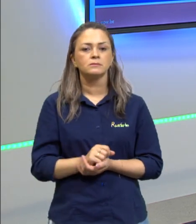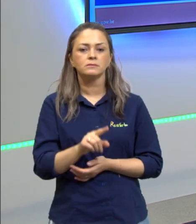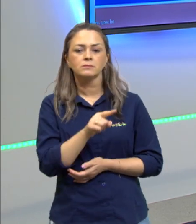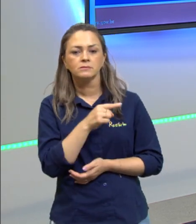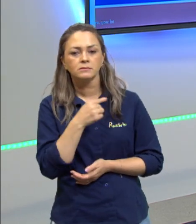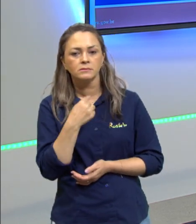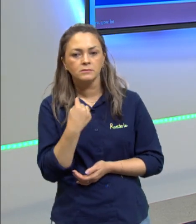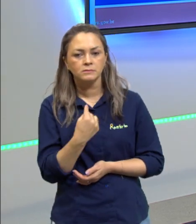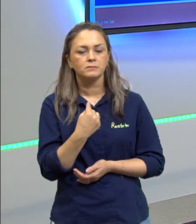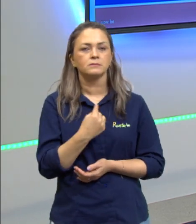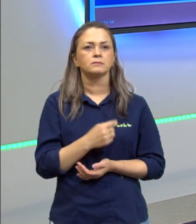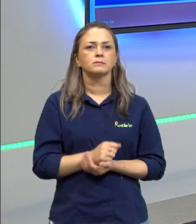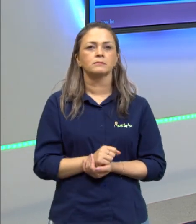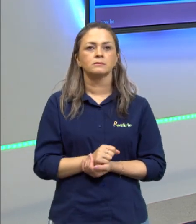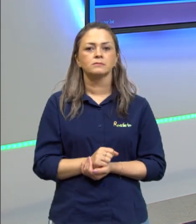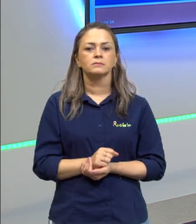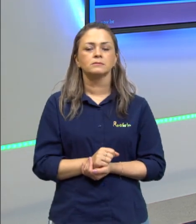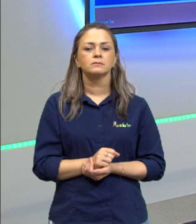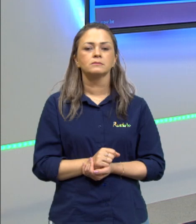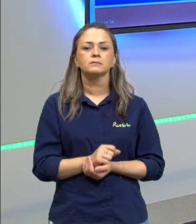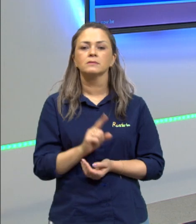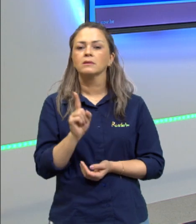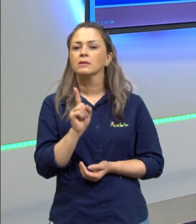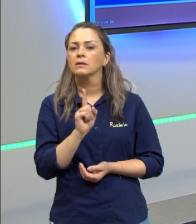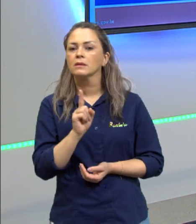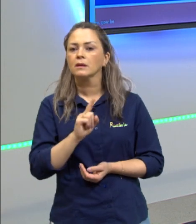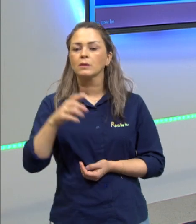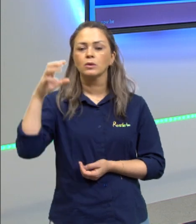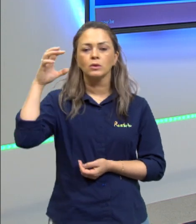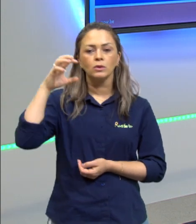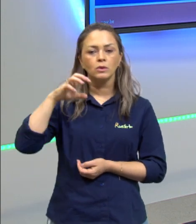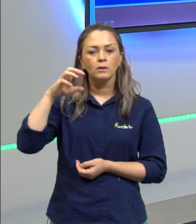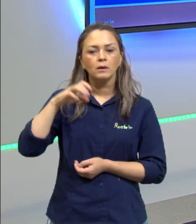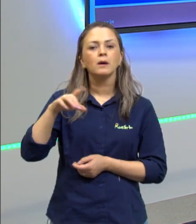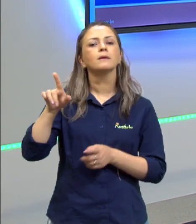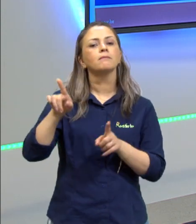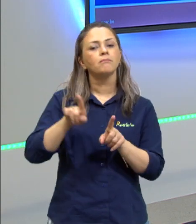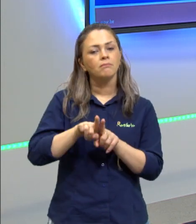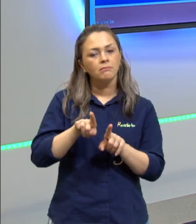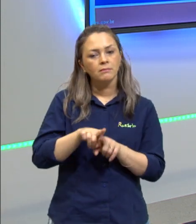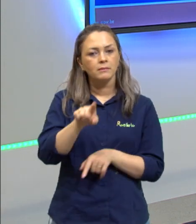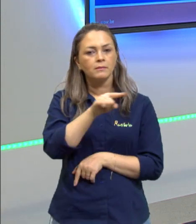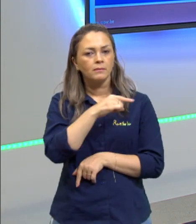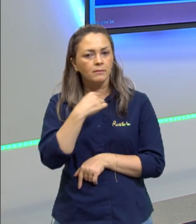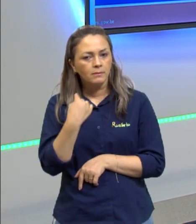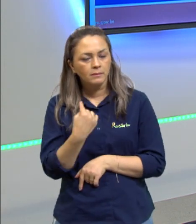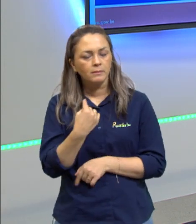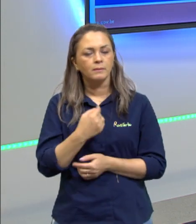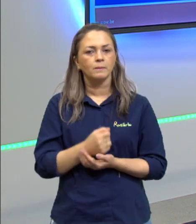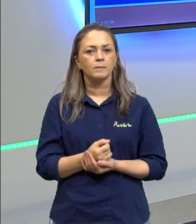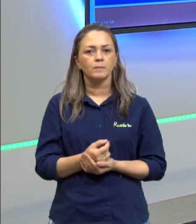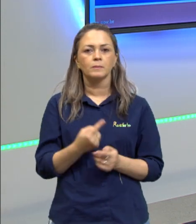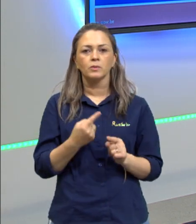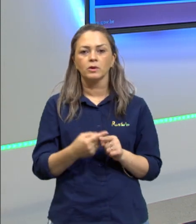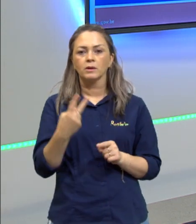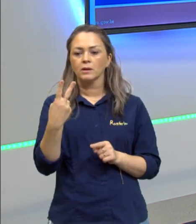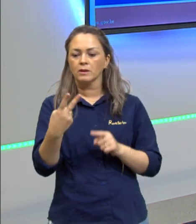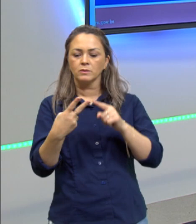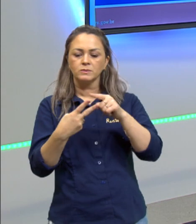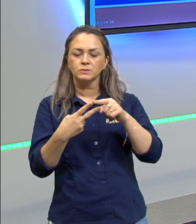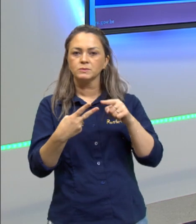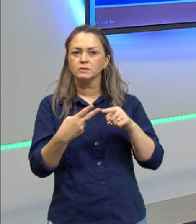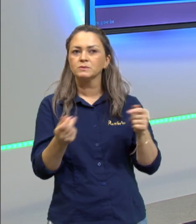atrasar e caso não chova e mesmo assim ele se atrasar. Porque existem as duas